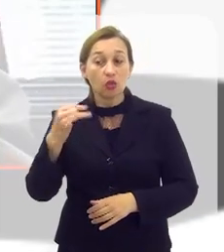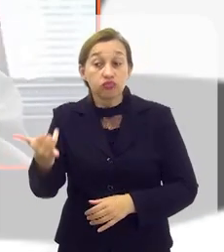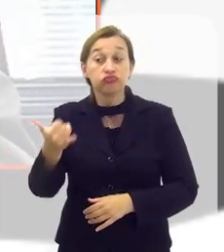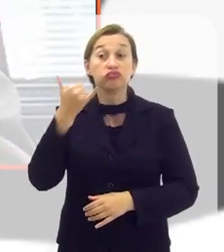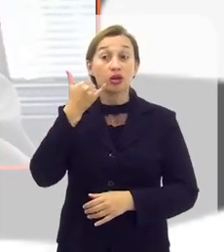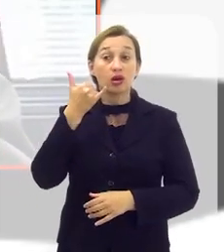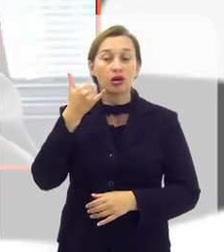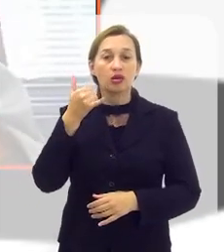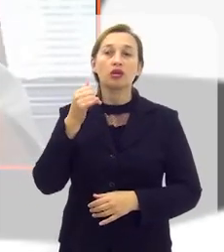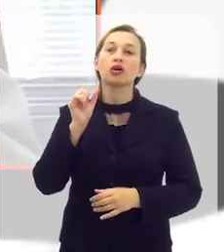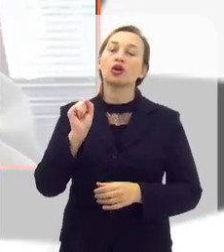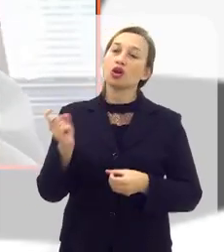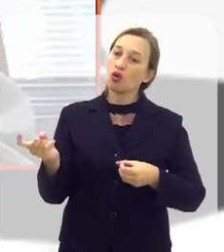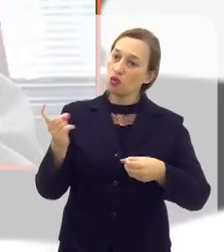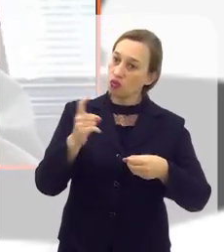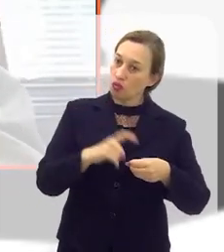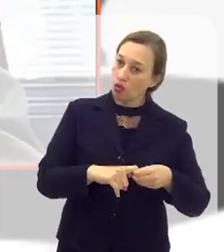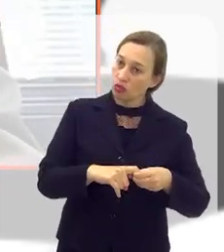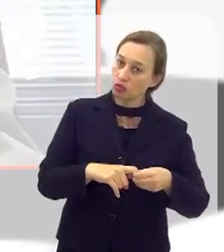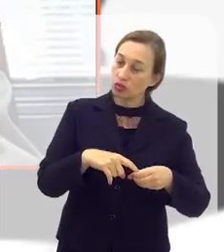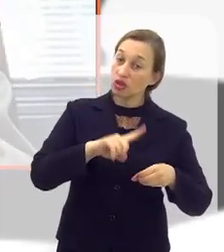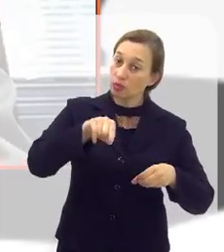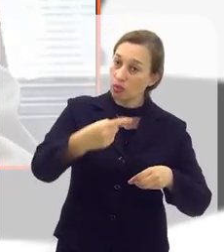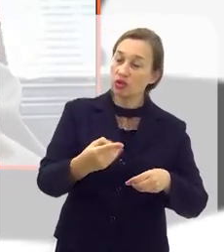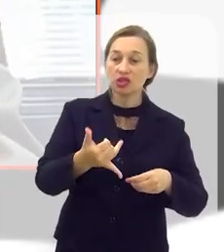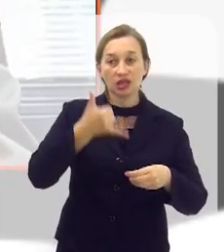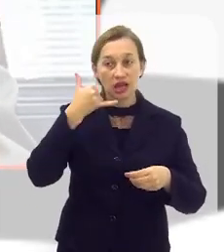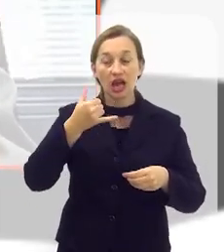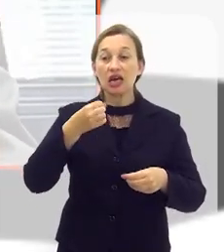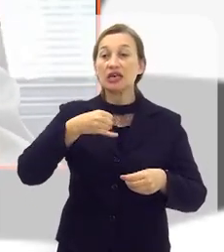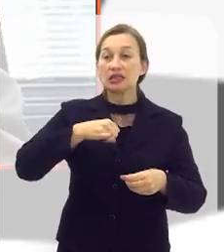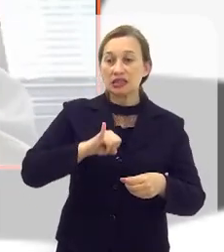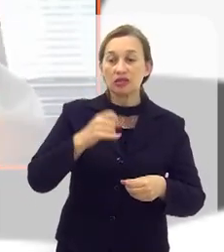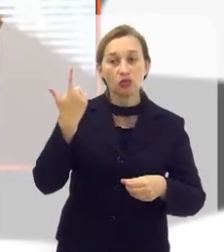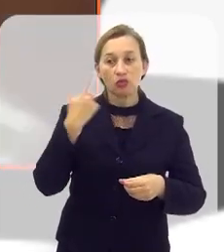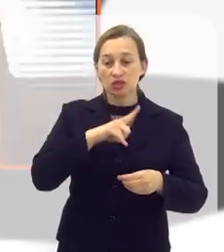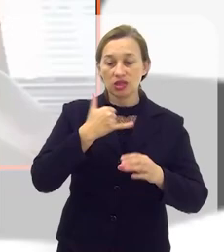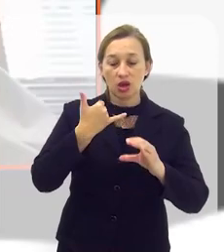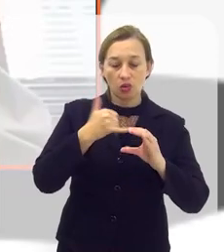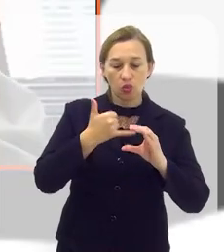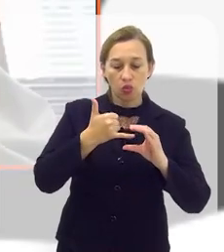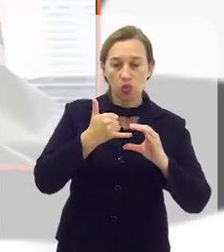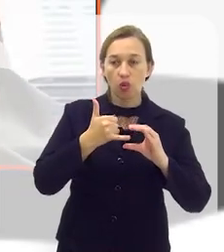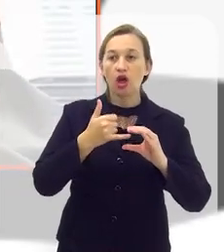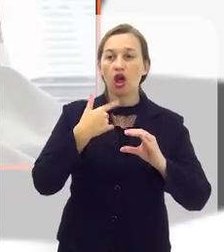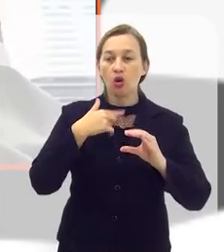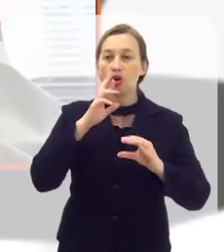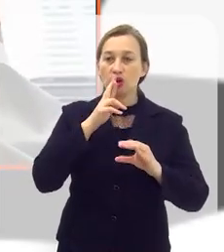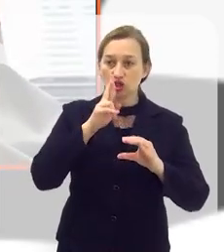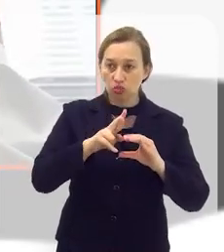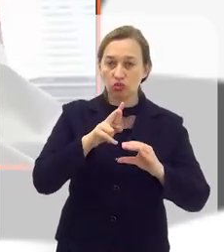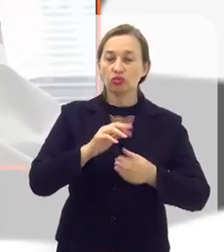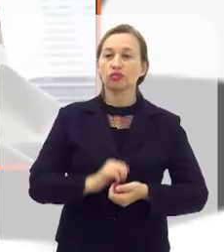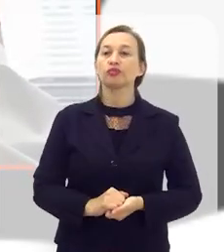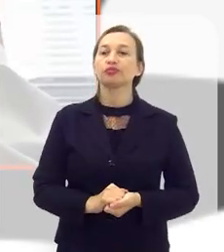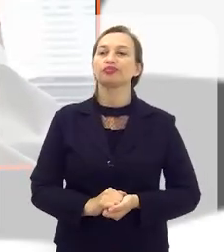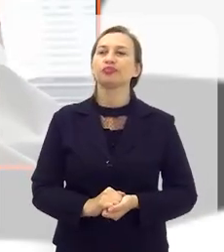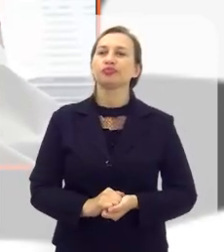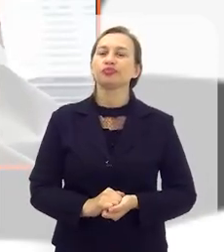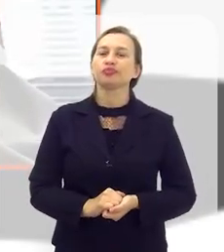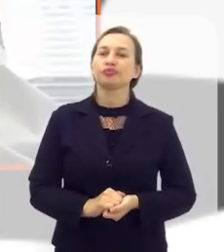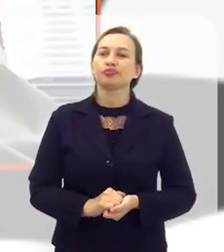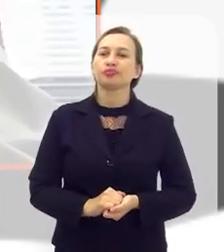atender na hora, eu retorno. Se eu não conseguir responder na hora também, com certeza eu vou estar